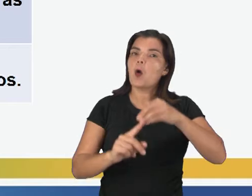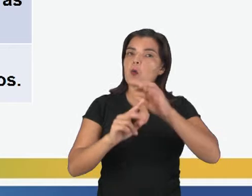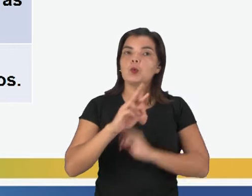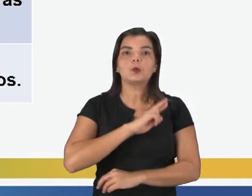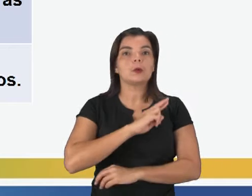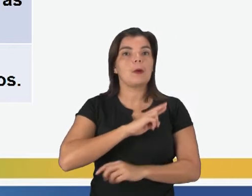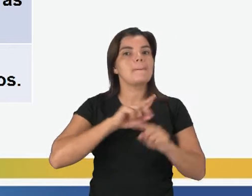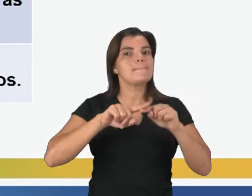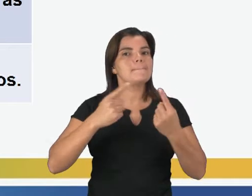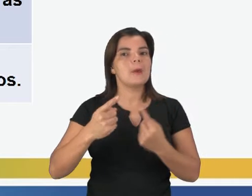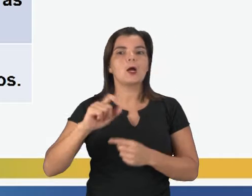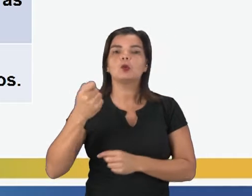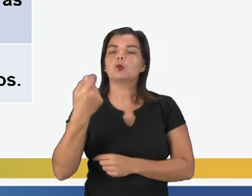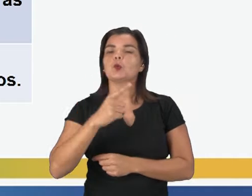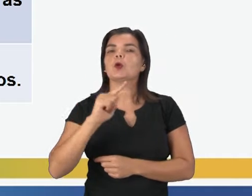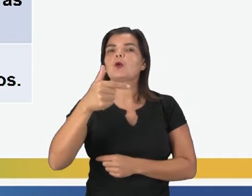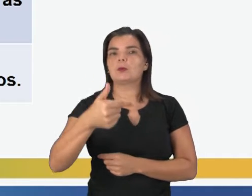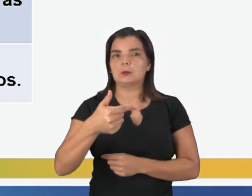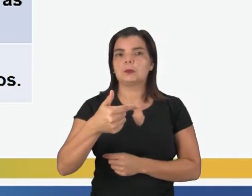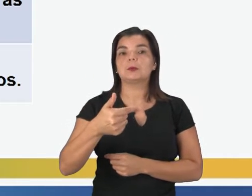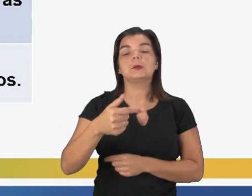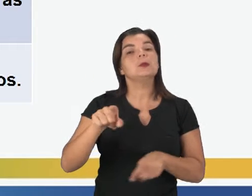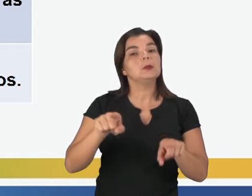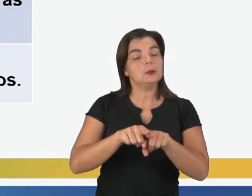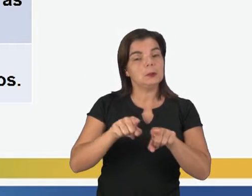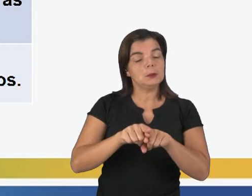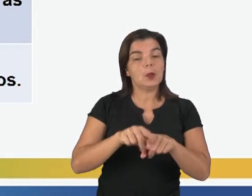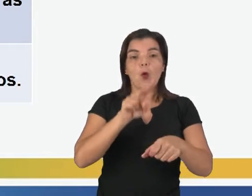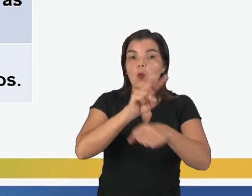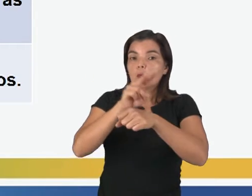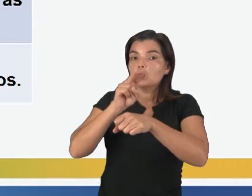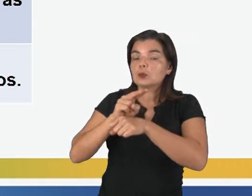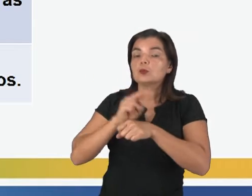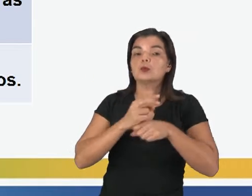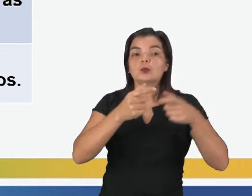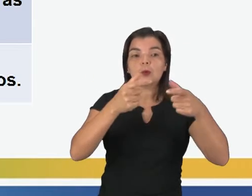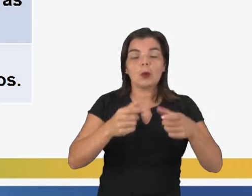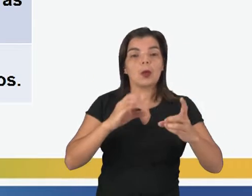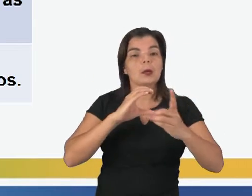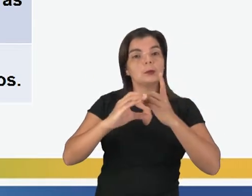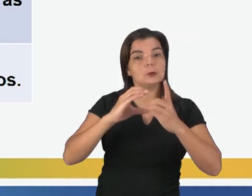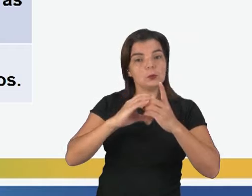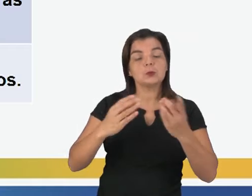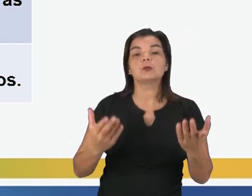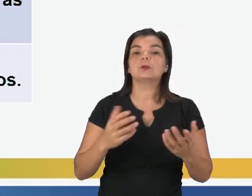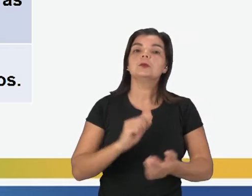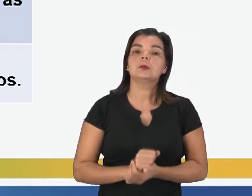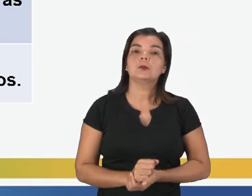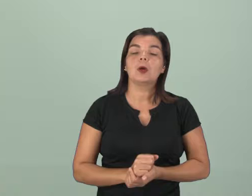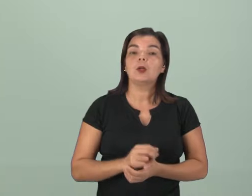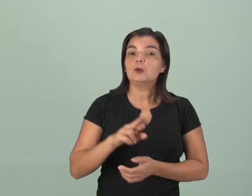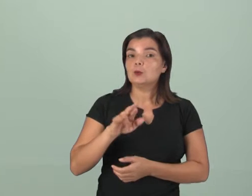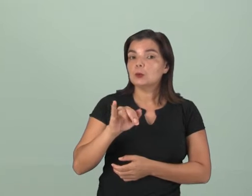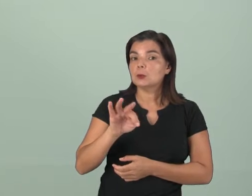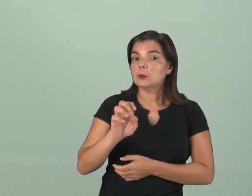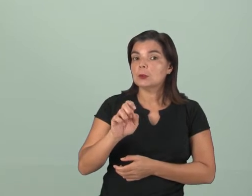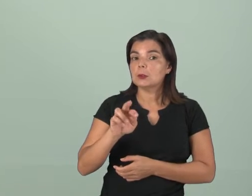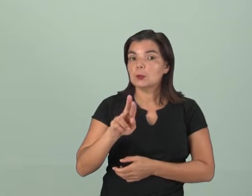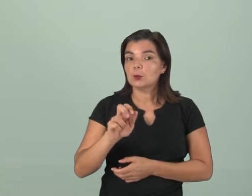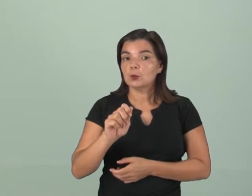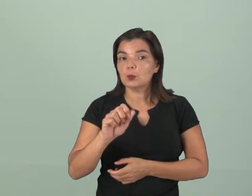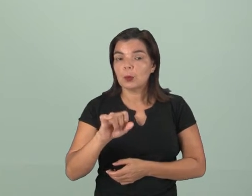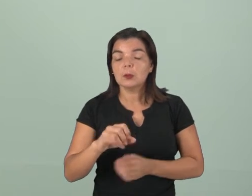religião mais do que a qualquer outra. Então, o Estado proteger os lugares de culto, os rituais,